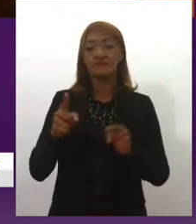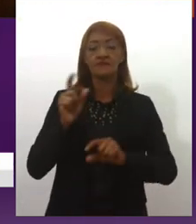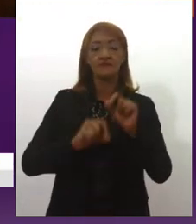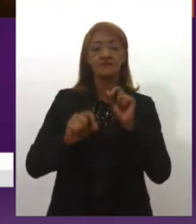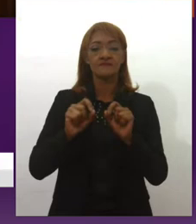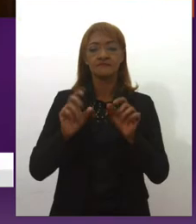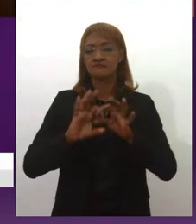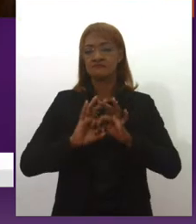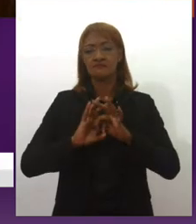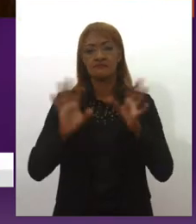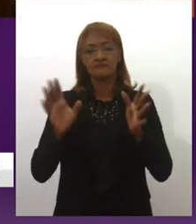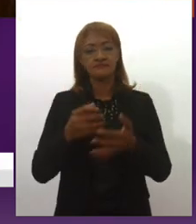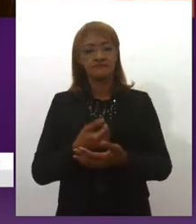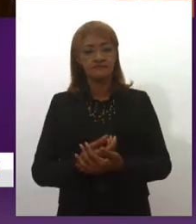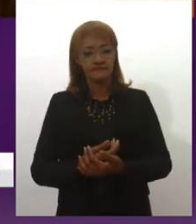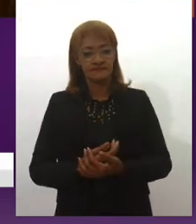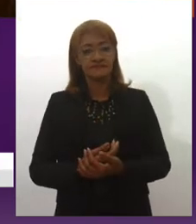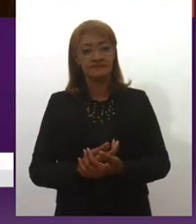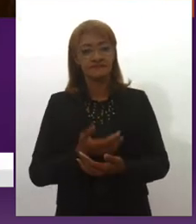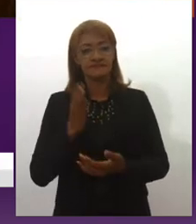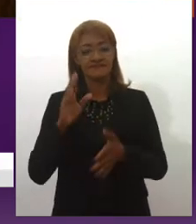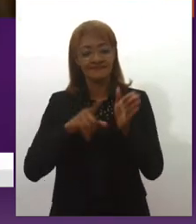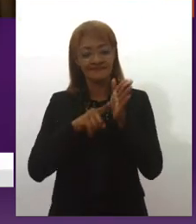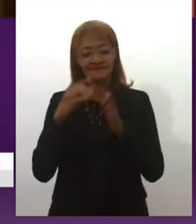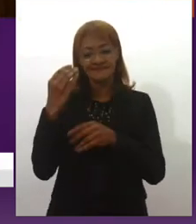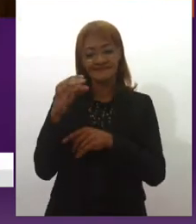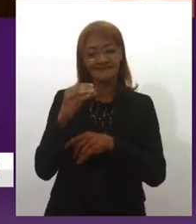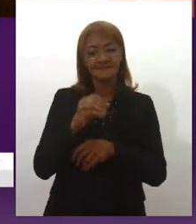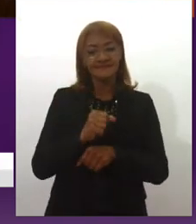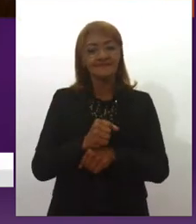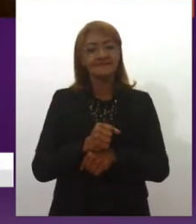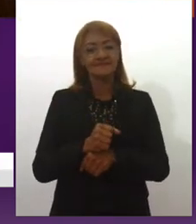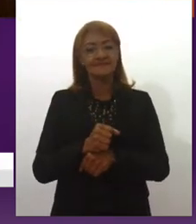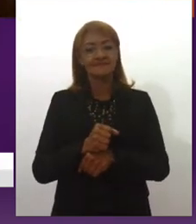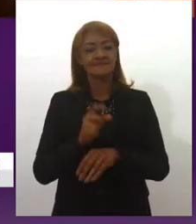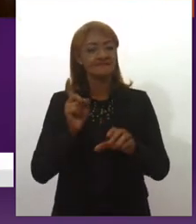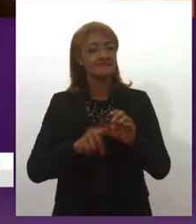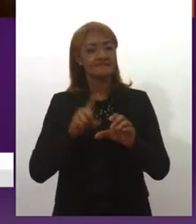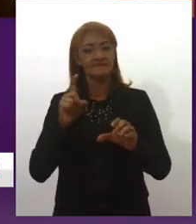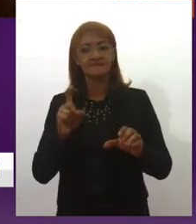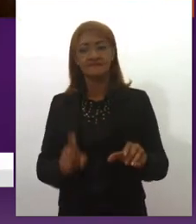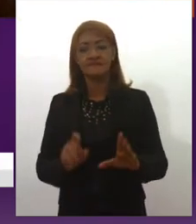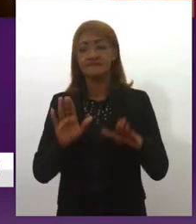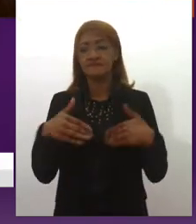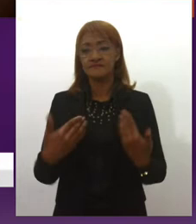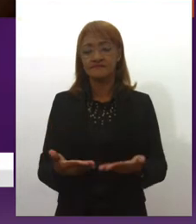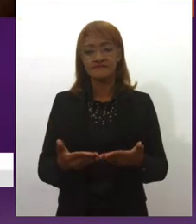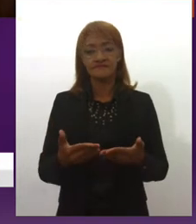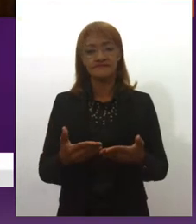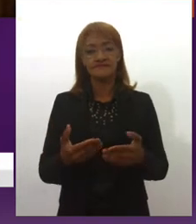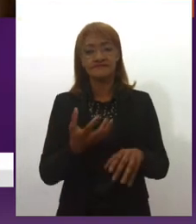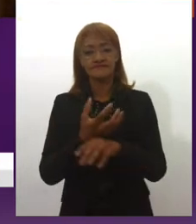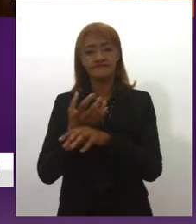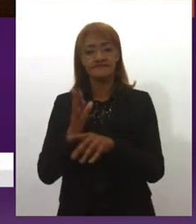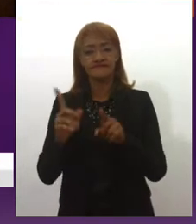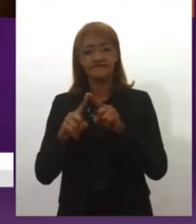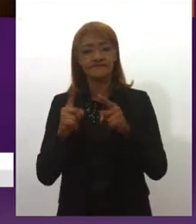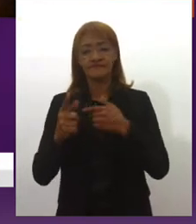a me encontrar dentro da ciência e eu acho que independente de qual área que for, eu acho que o foco é ali na pesquisa e